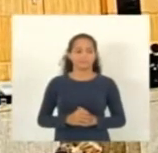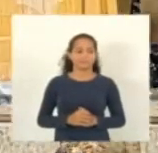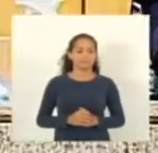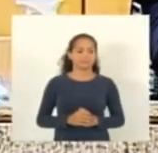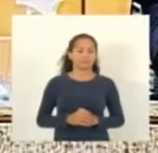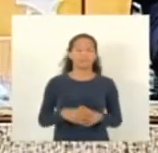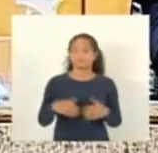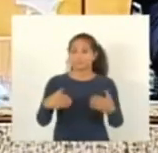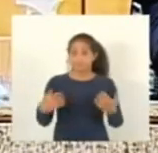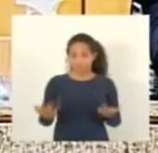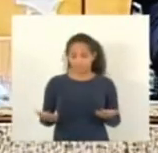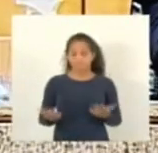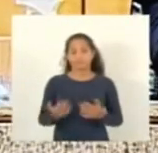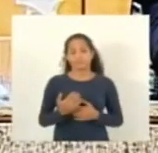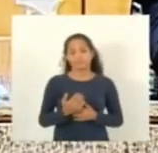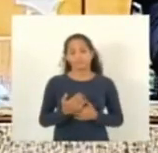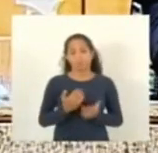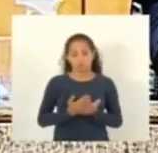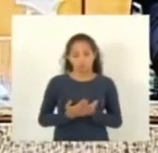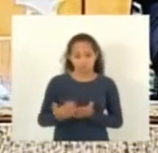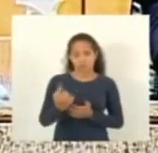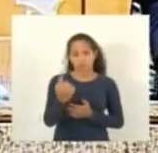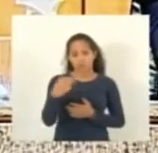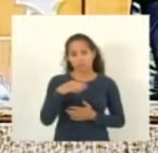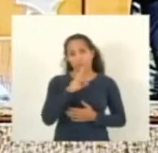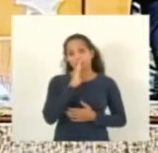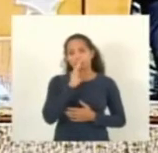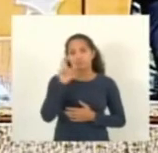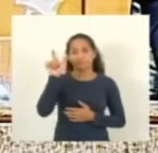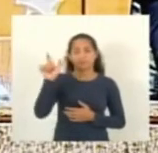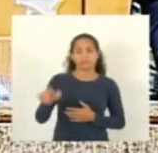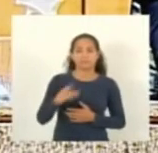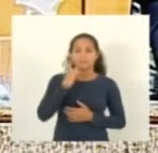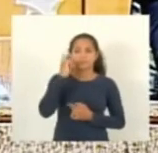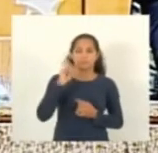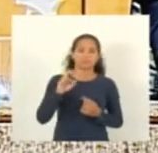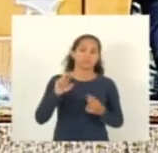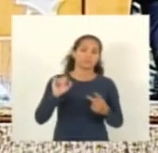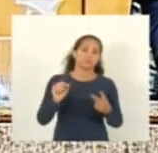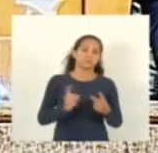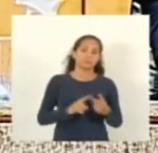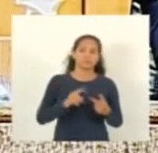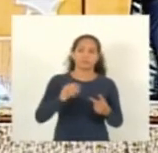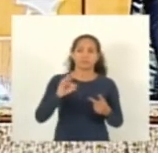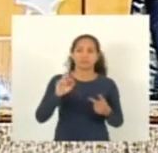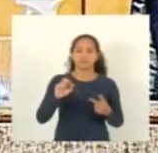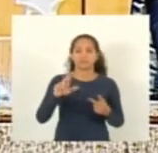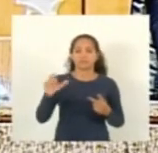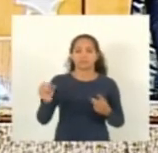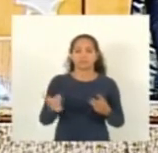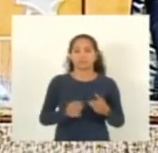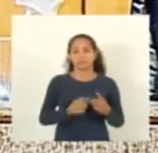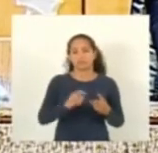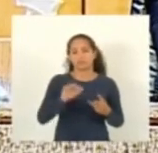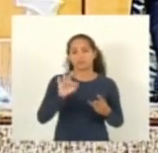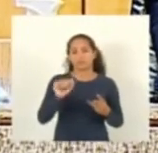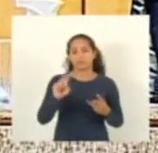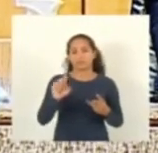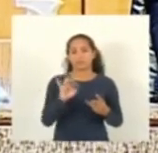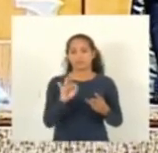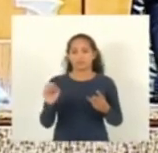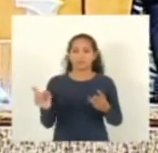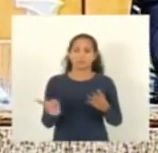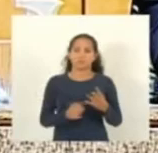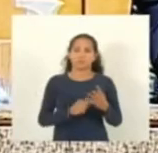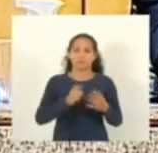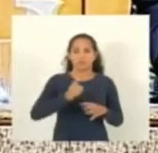então vamos fazer um minuto de silêncio a pedido do deputado Freitas deputado Teodurico Ferraz deputado Rafael Favato